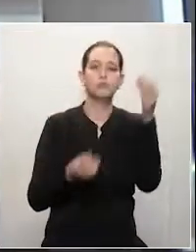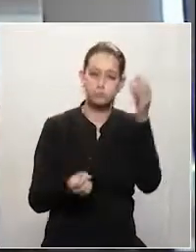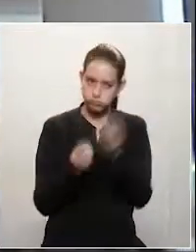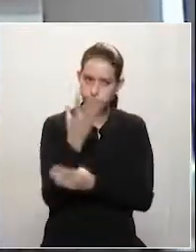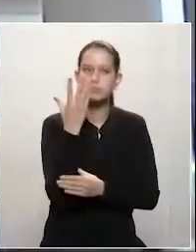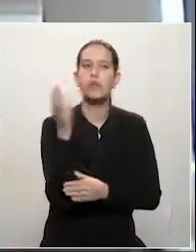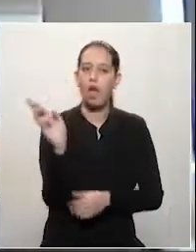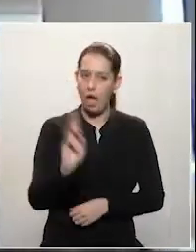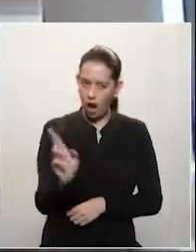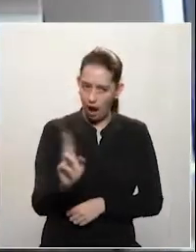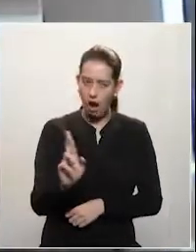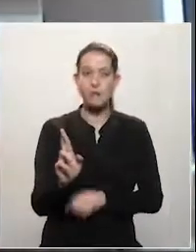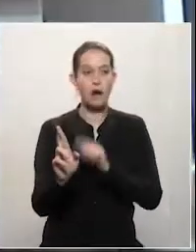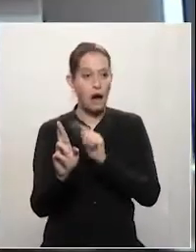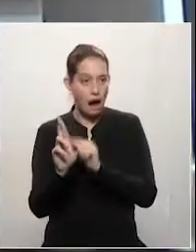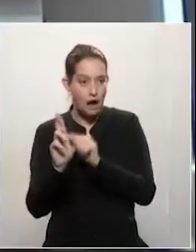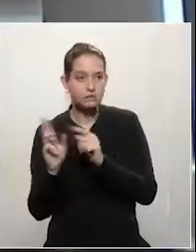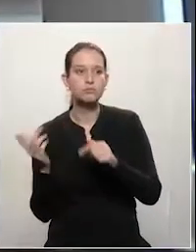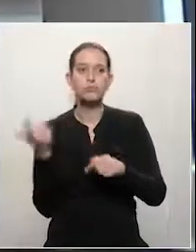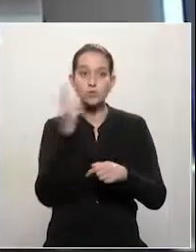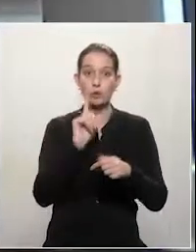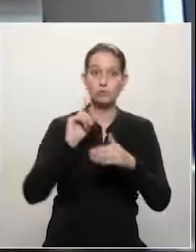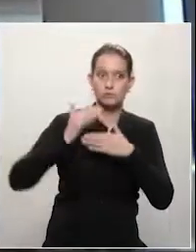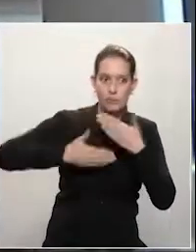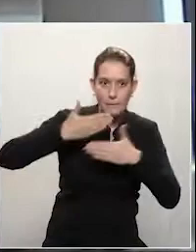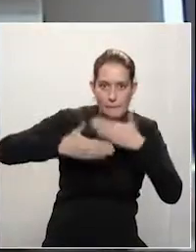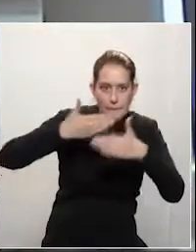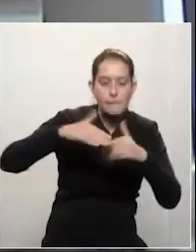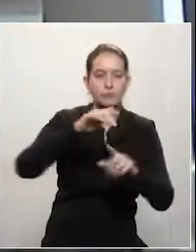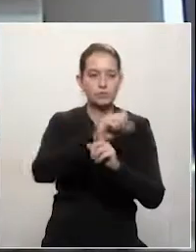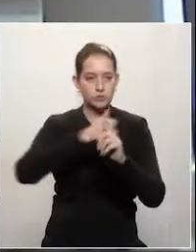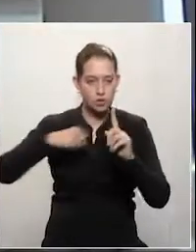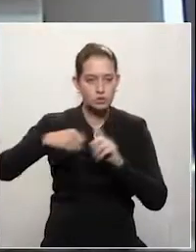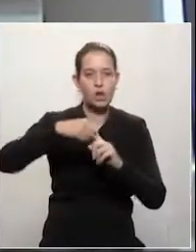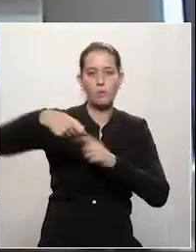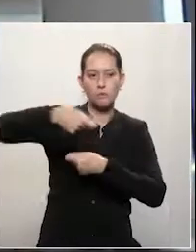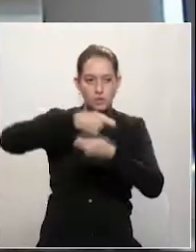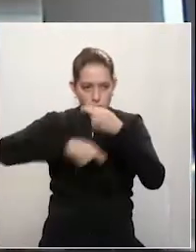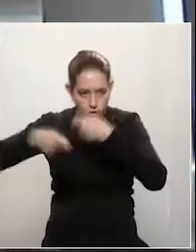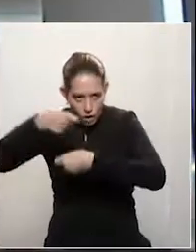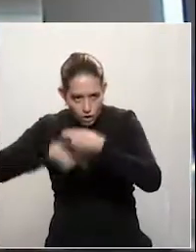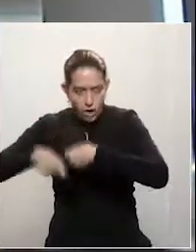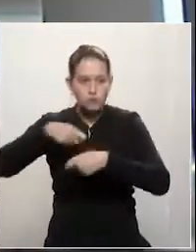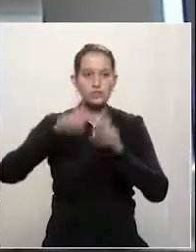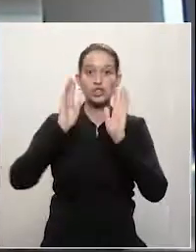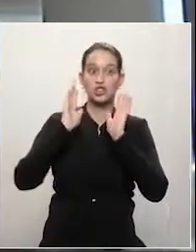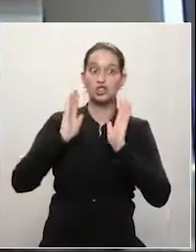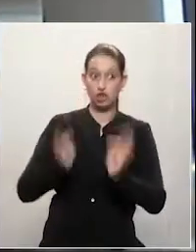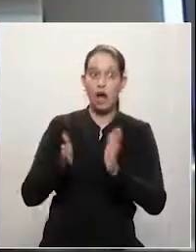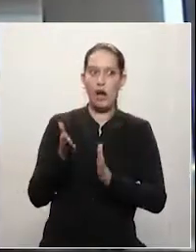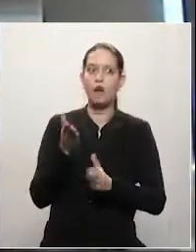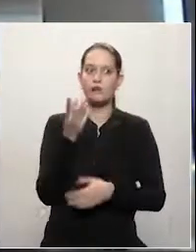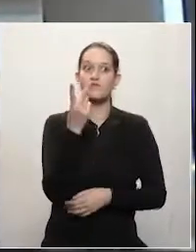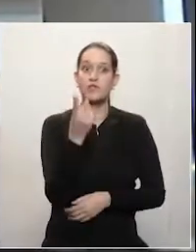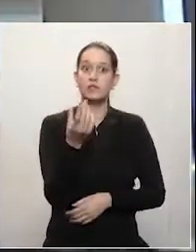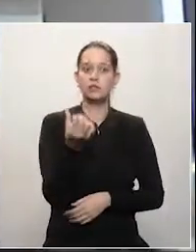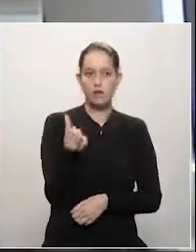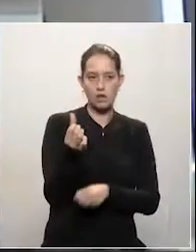econômico e social. Foram 26 anos de uma moeda